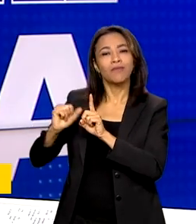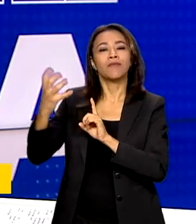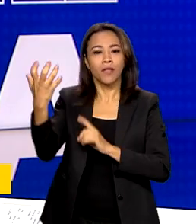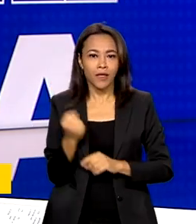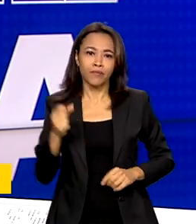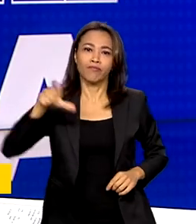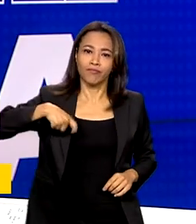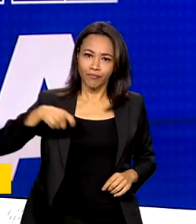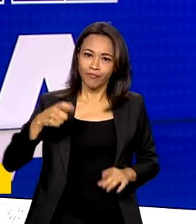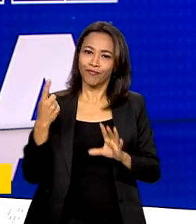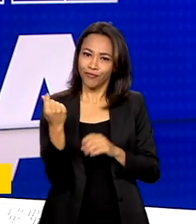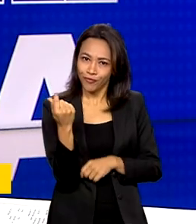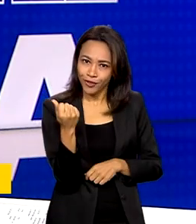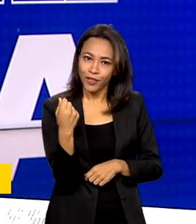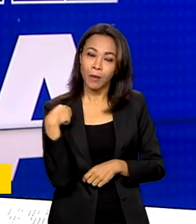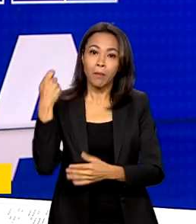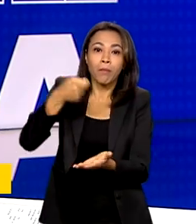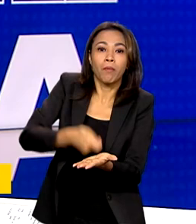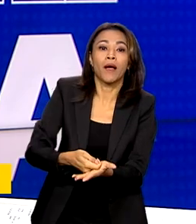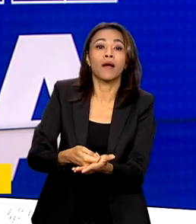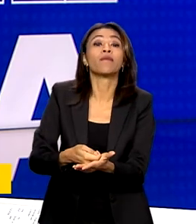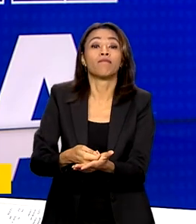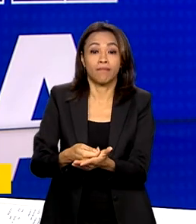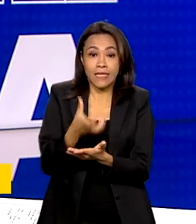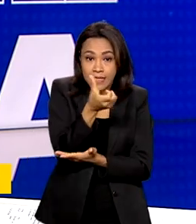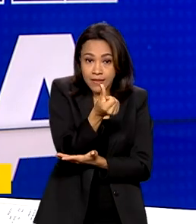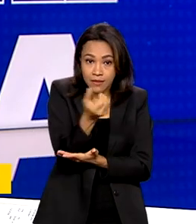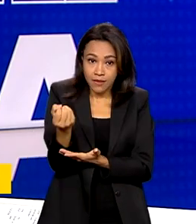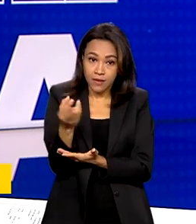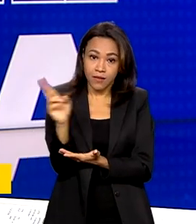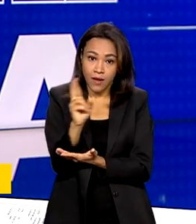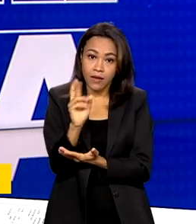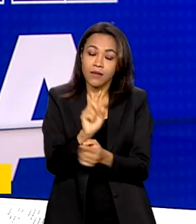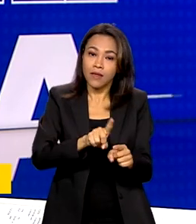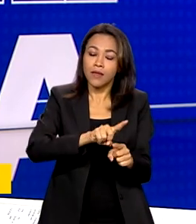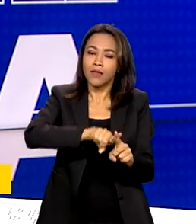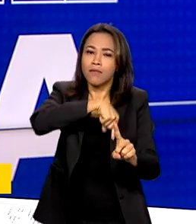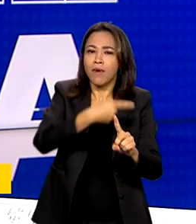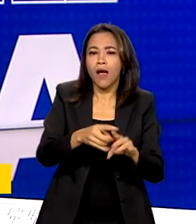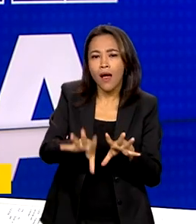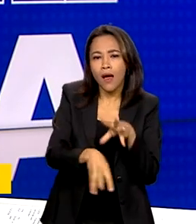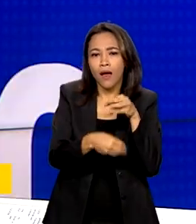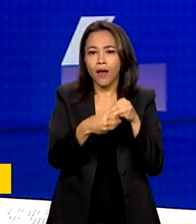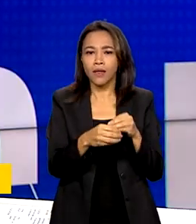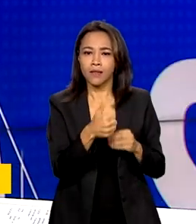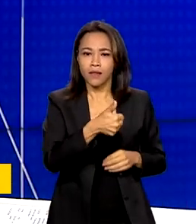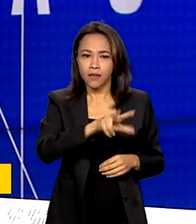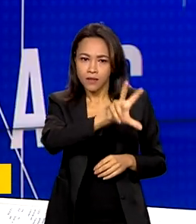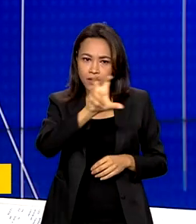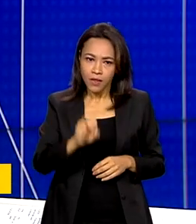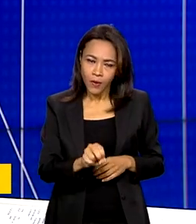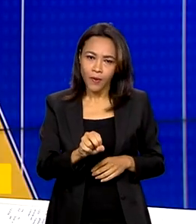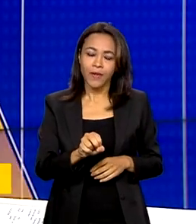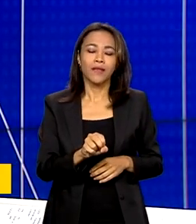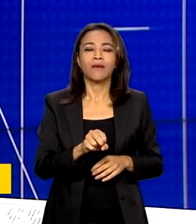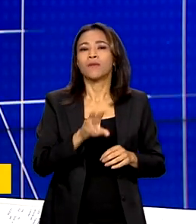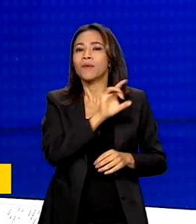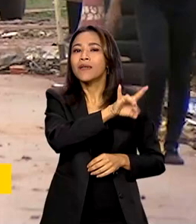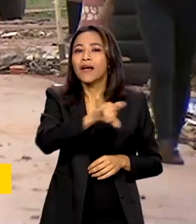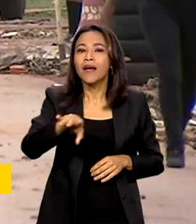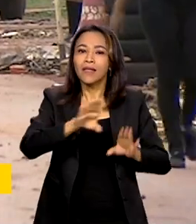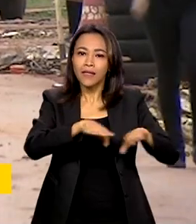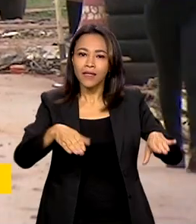Bolsa Família garante um pagamento mínimo de 600 reais e mais 150 reais por criança de 0 a 6 anos.